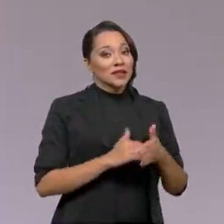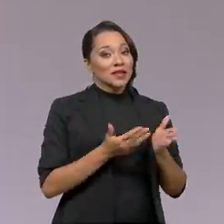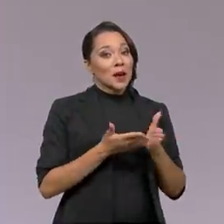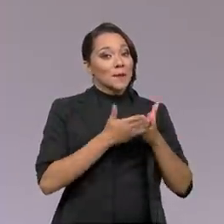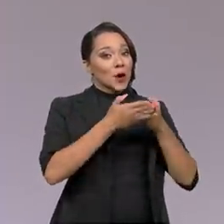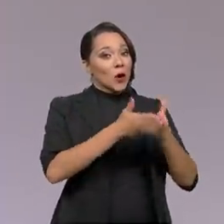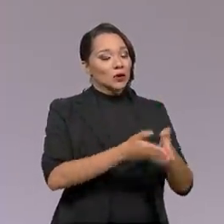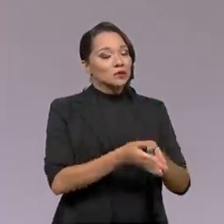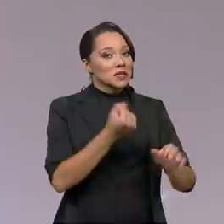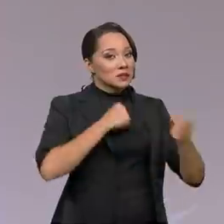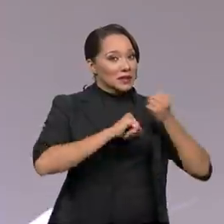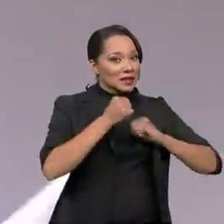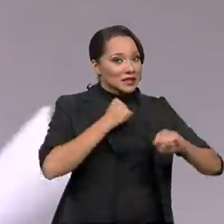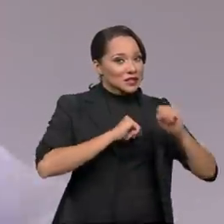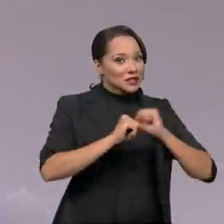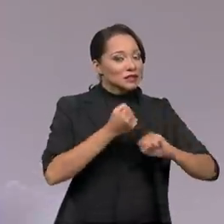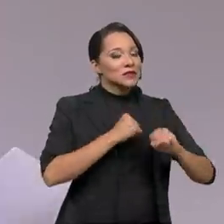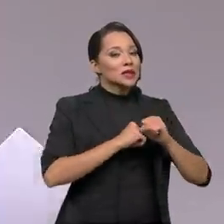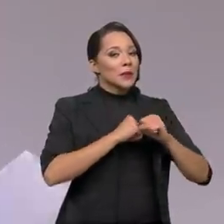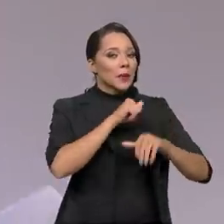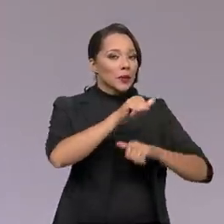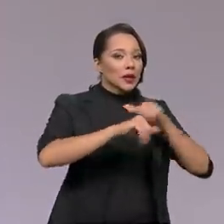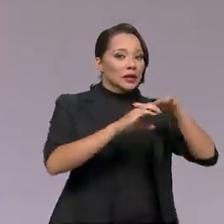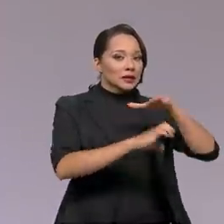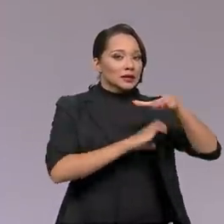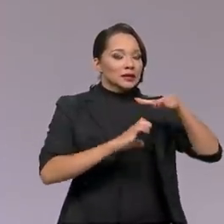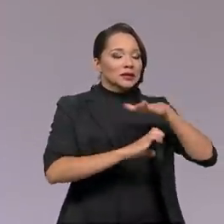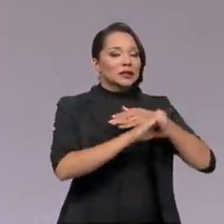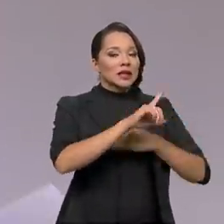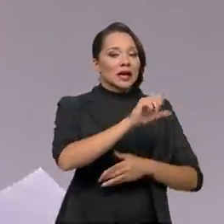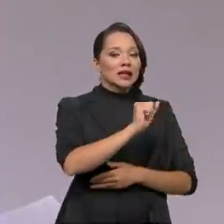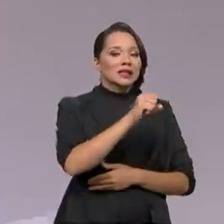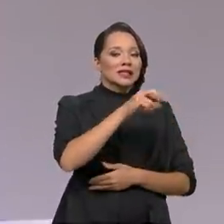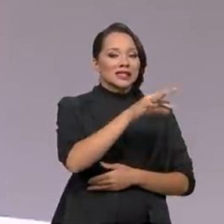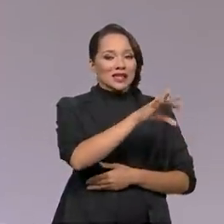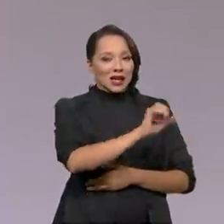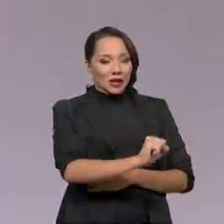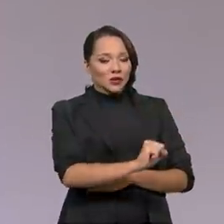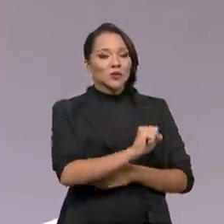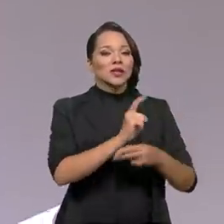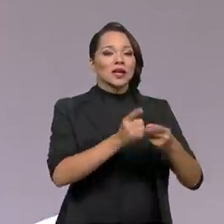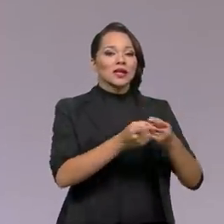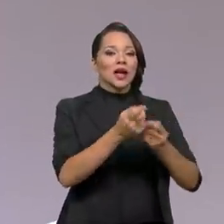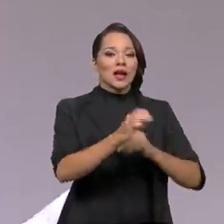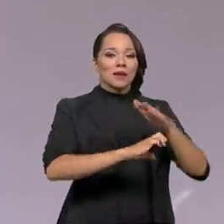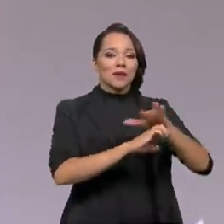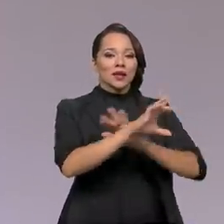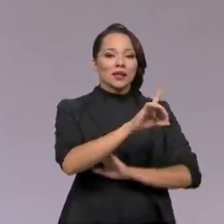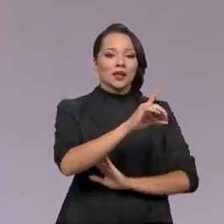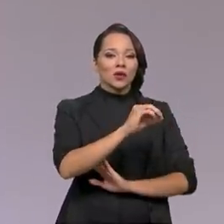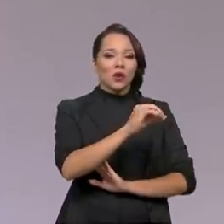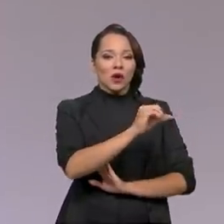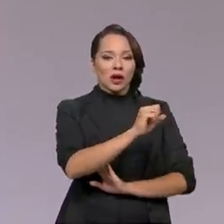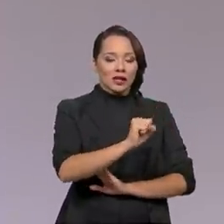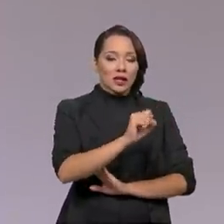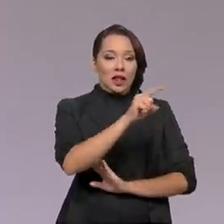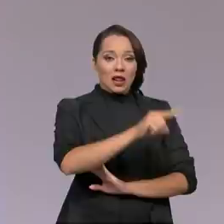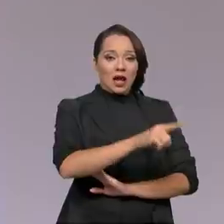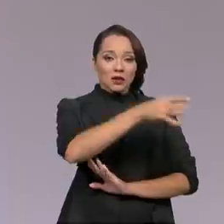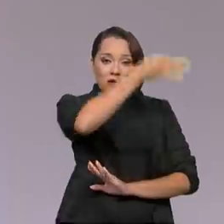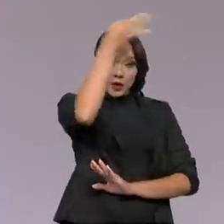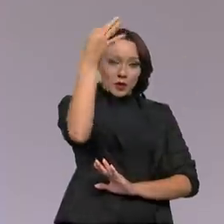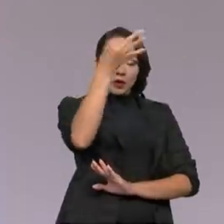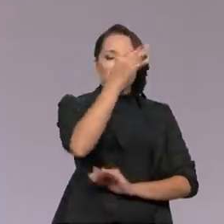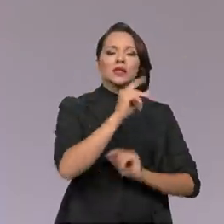Portos, expectativa grande em relação à desestatização do Porto de Santos no ano que vem e da Companhia Docas do Espírito Santo, e o que isso vai significar para o